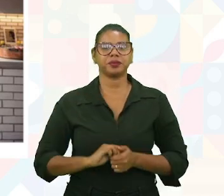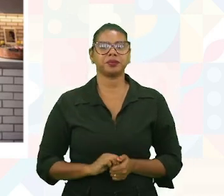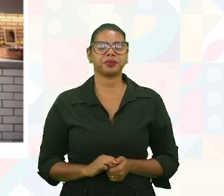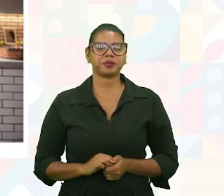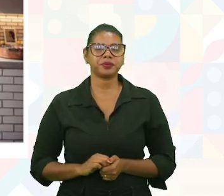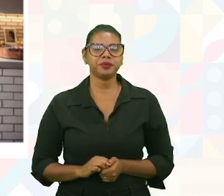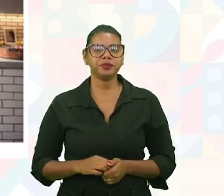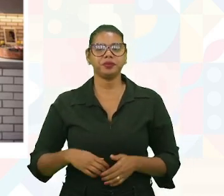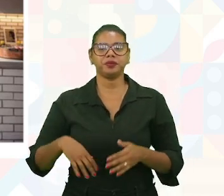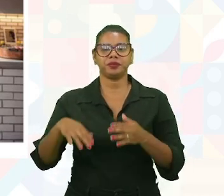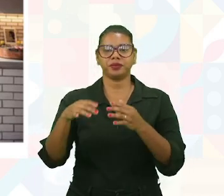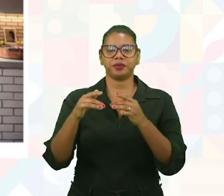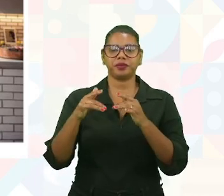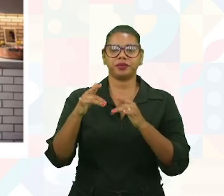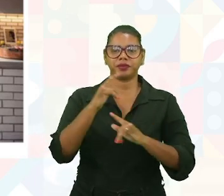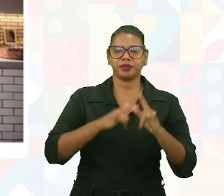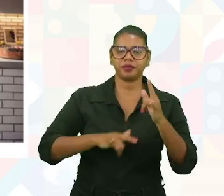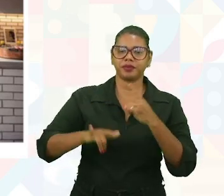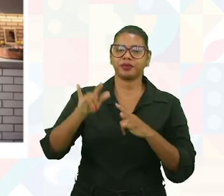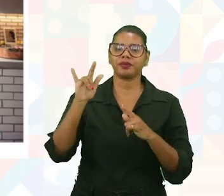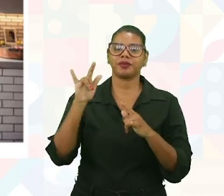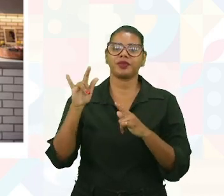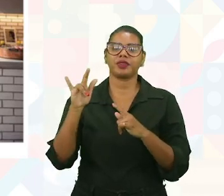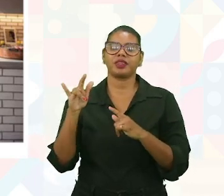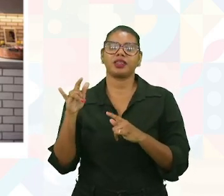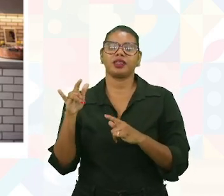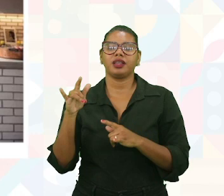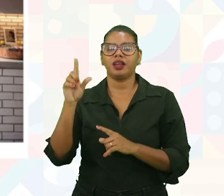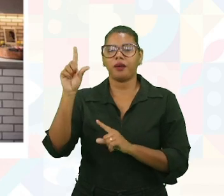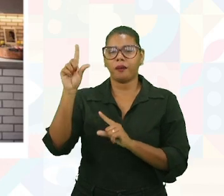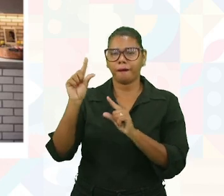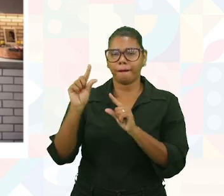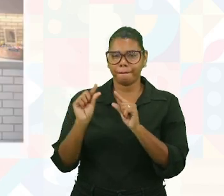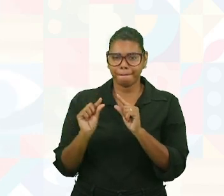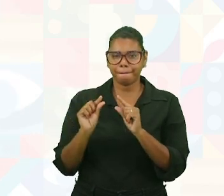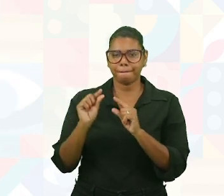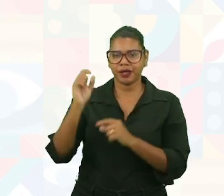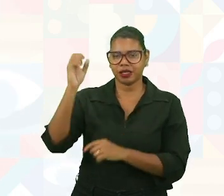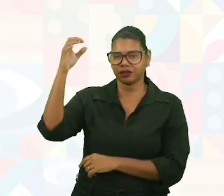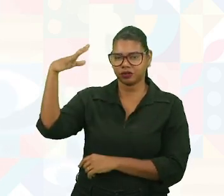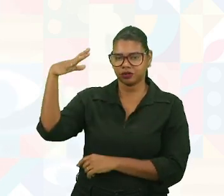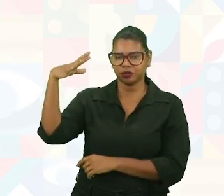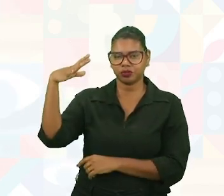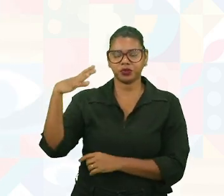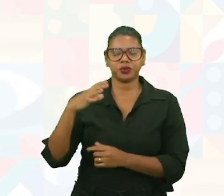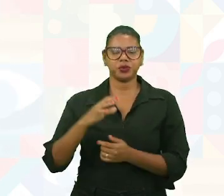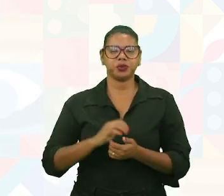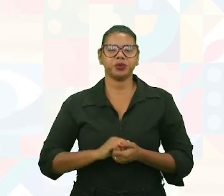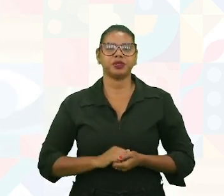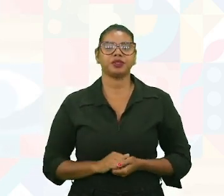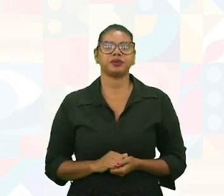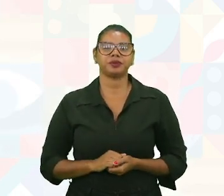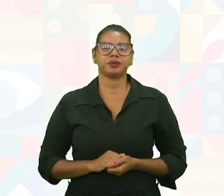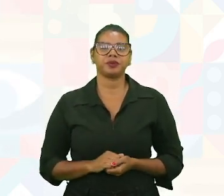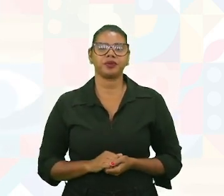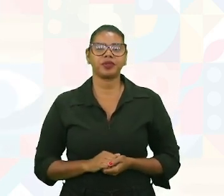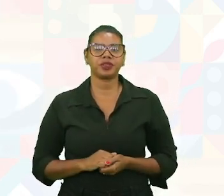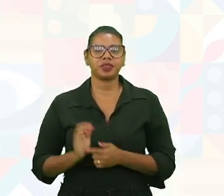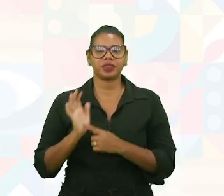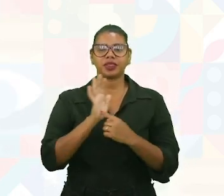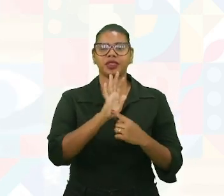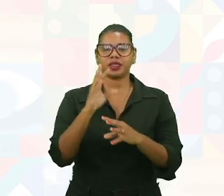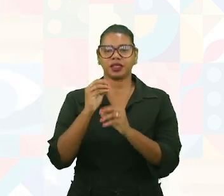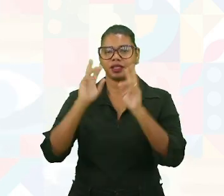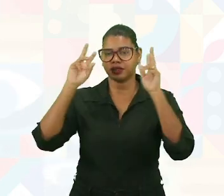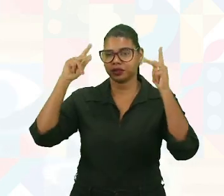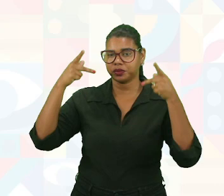energia. Então por que não utilizar o máximo de iluminação natural? Além da harmonia, além do ser